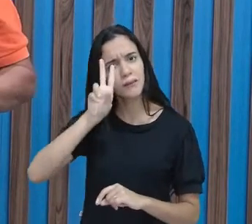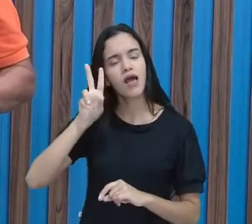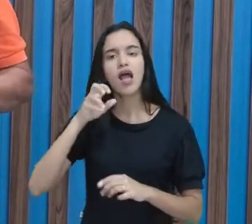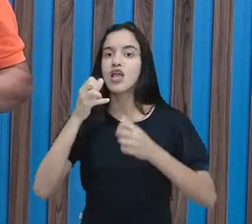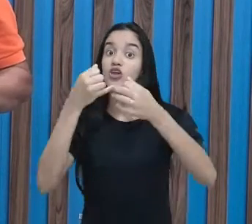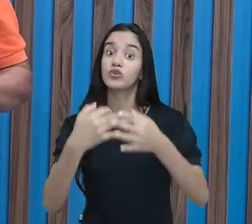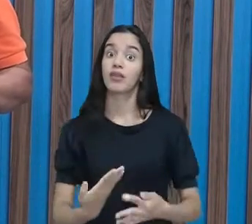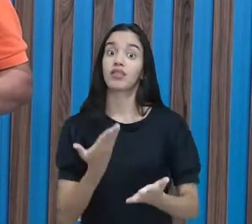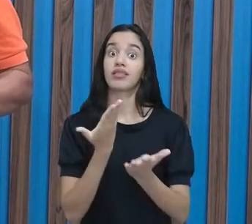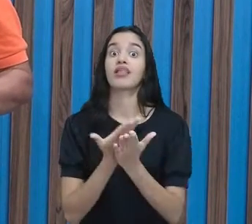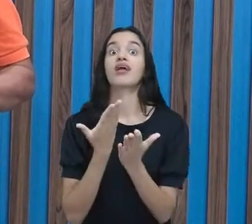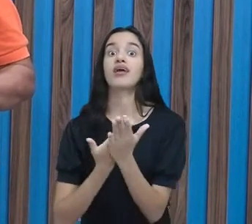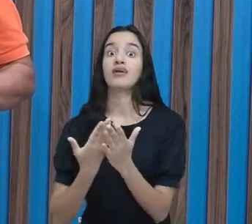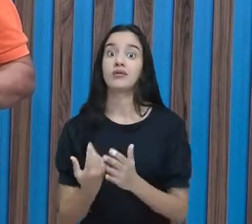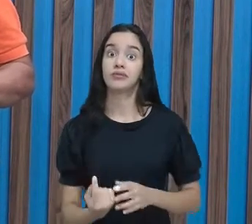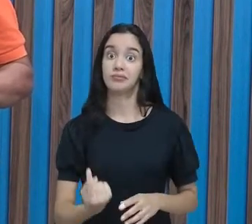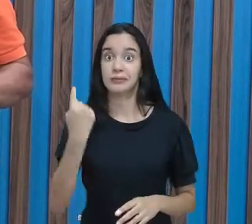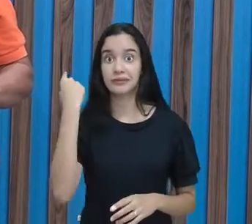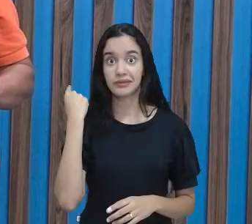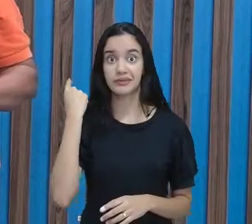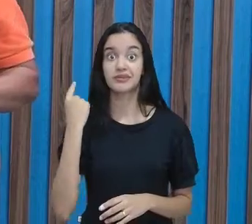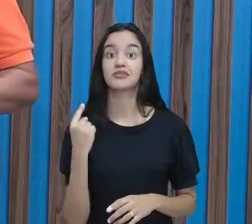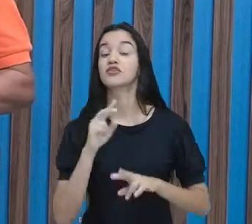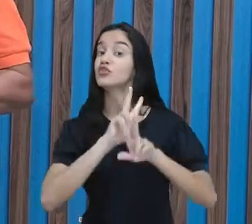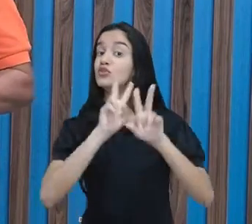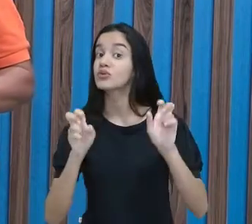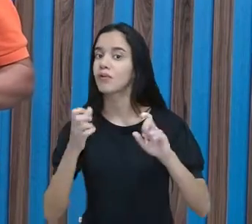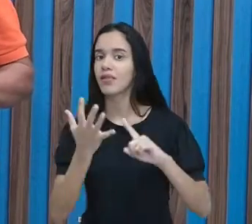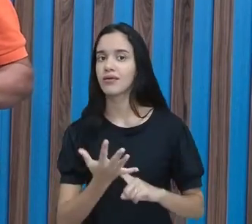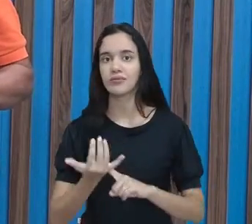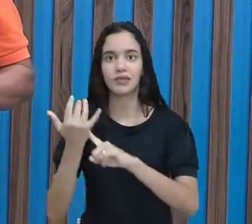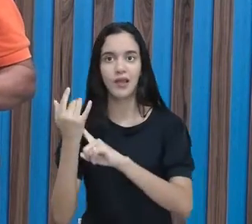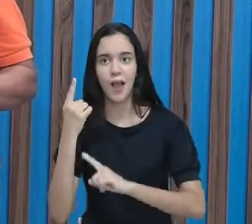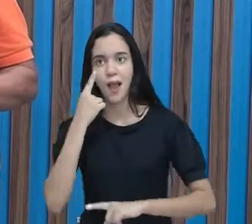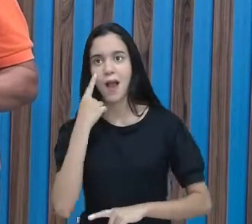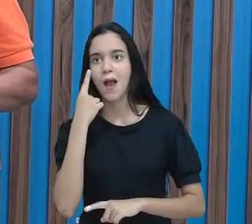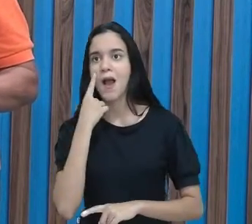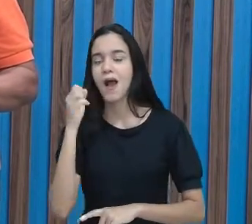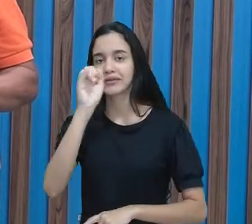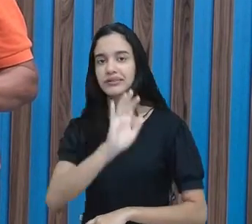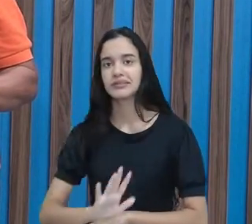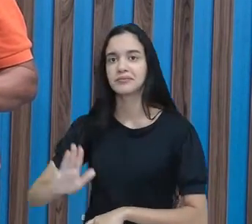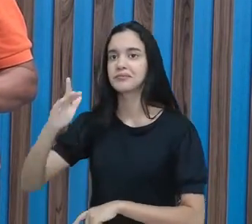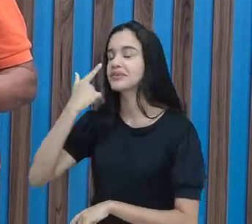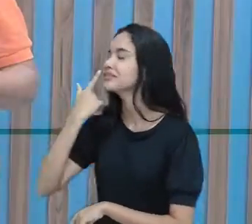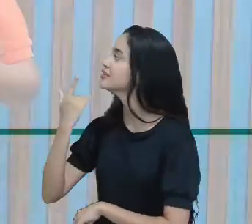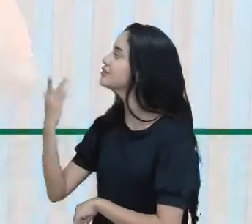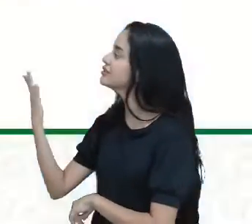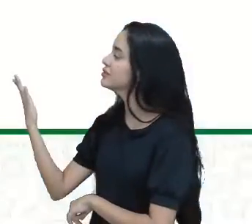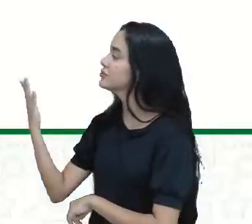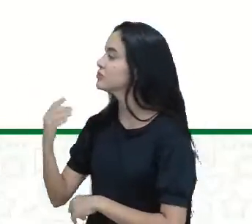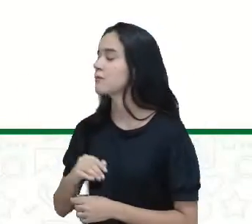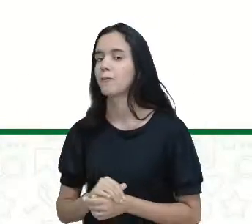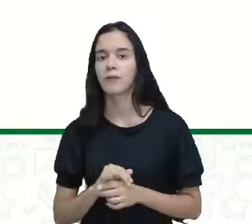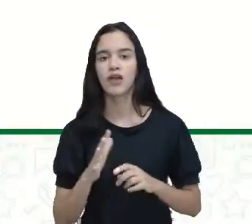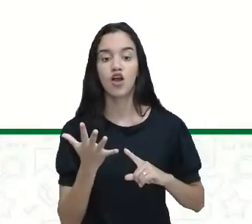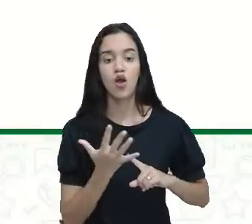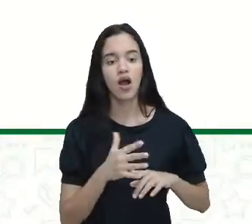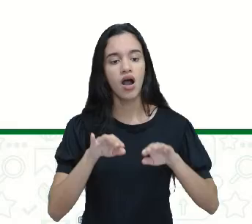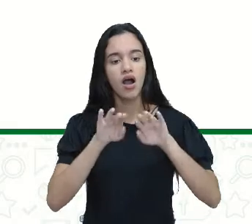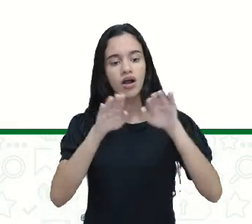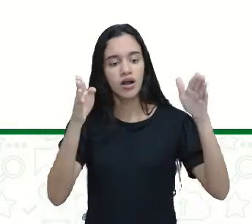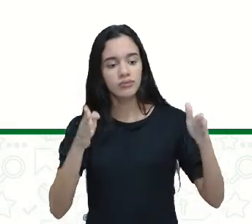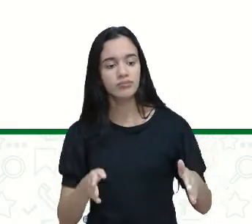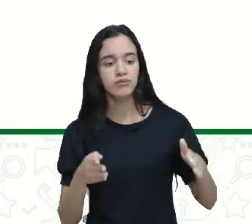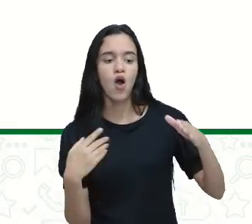falei isso na aula passada também, sobre tecnologias. Olha só nessa imagem que está passando aí, ó. Uma máquina de lavar.